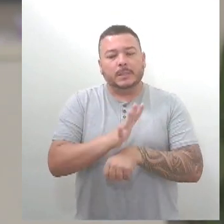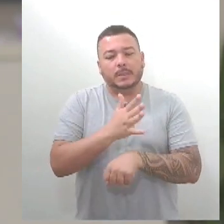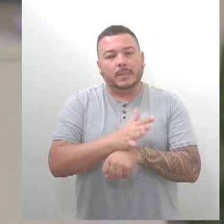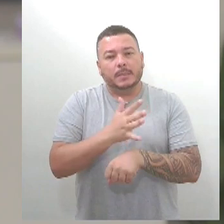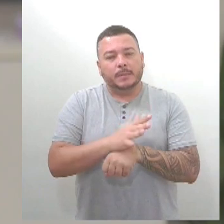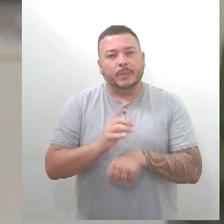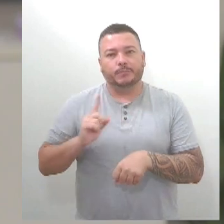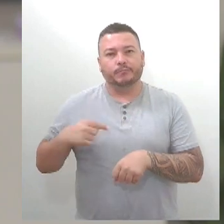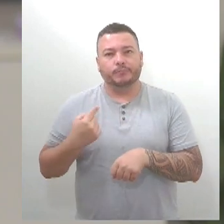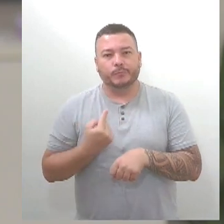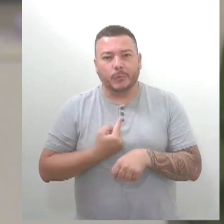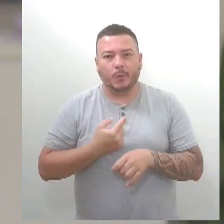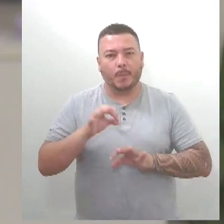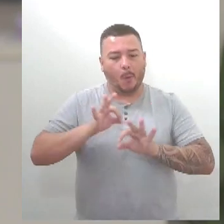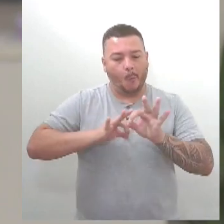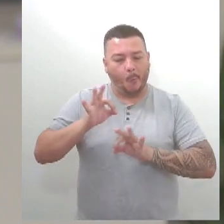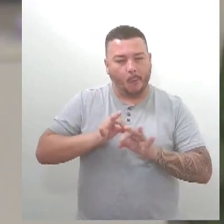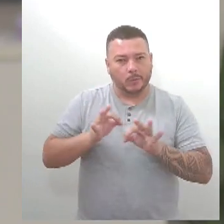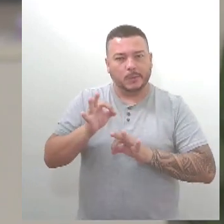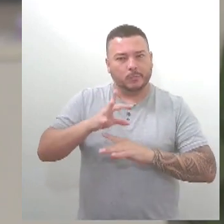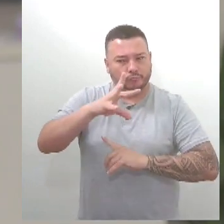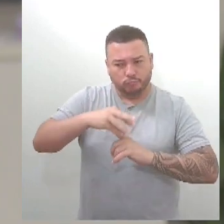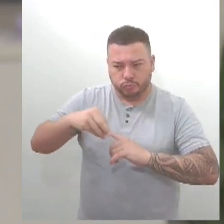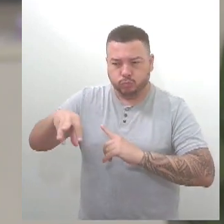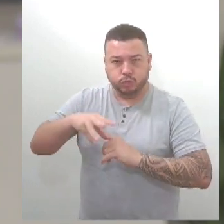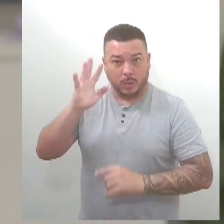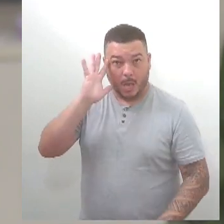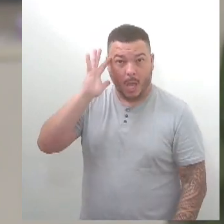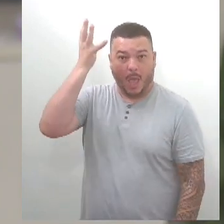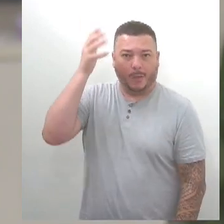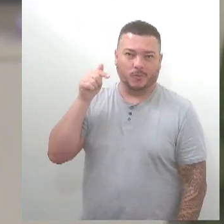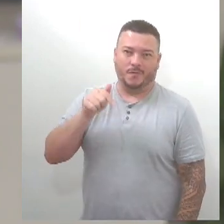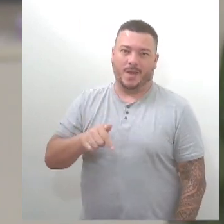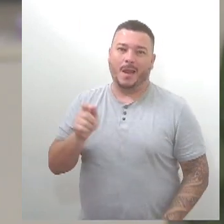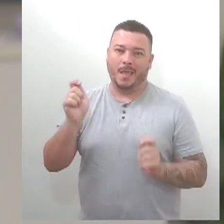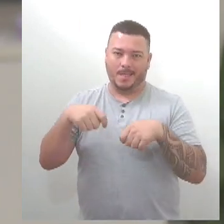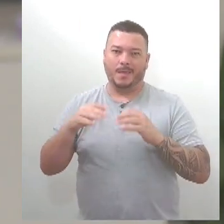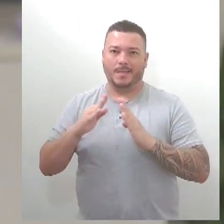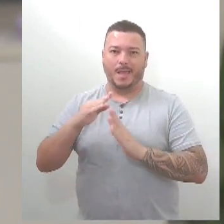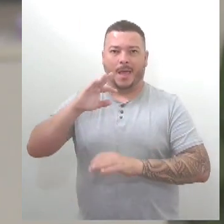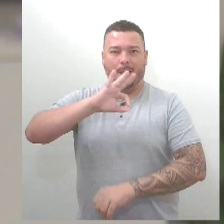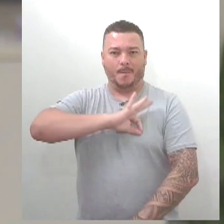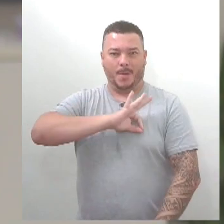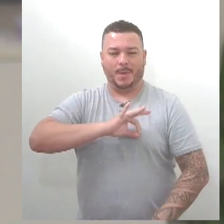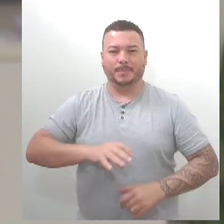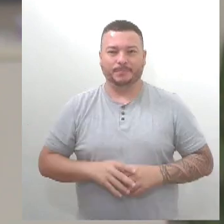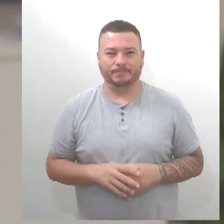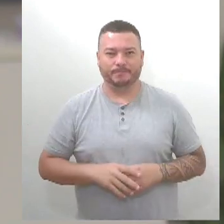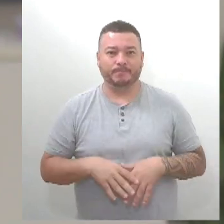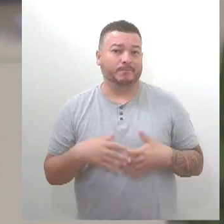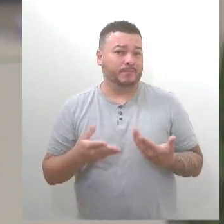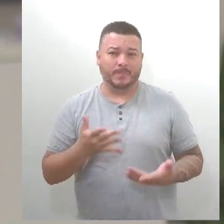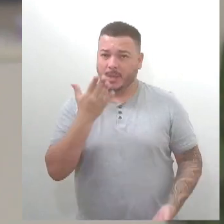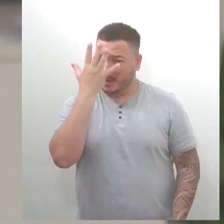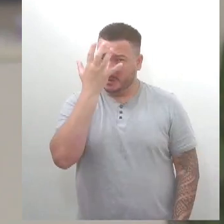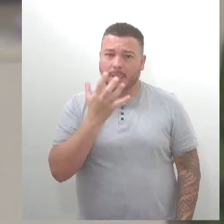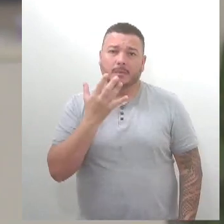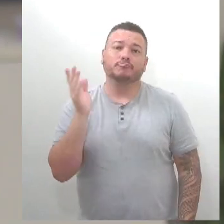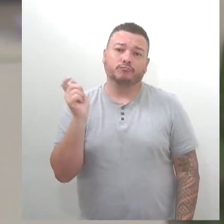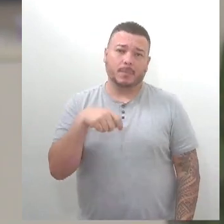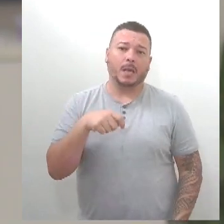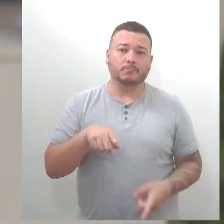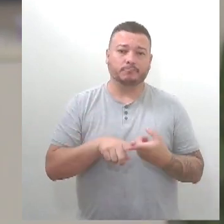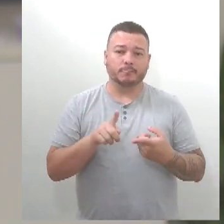para poder fazer essas mediações dentro do ambiente da própria delegacia. Então, com isso, a decisão acaba sendo mais célere, o procedimento é informal,